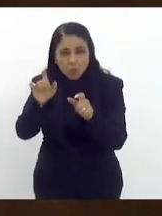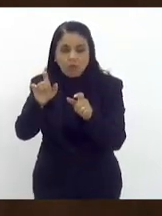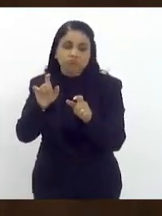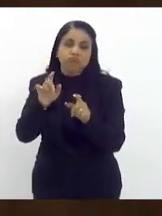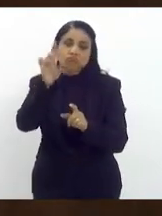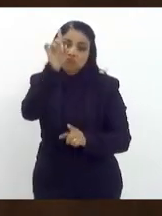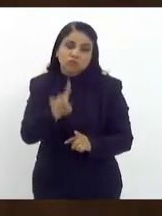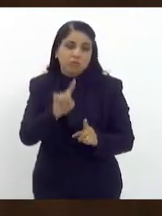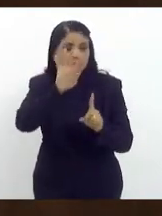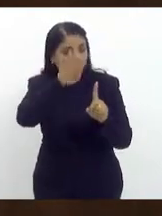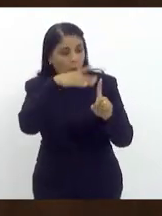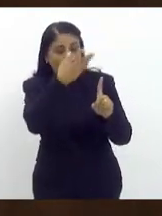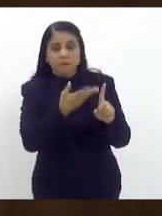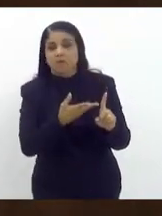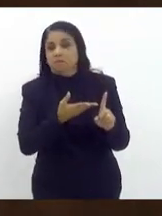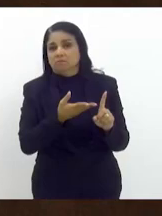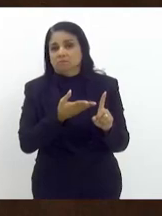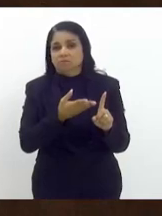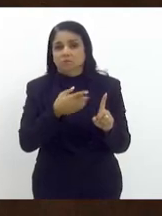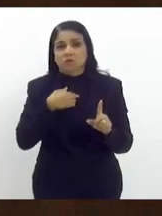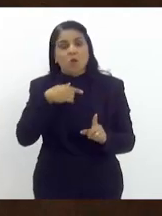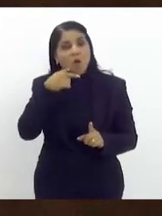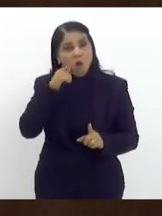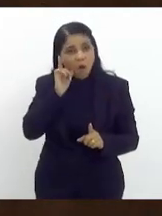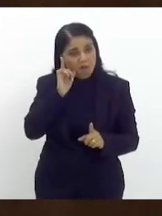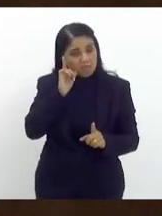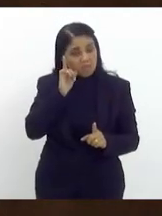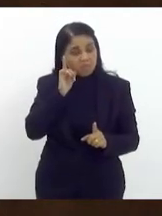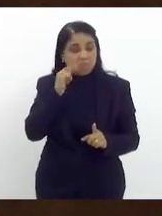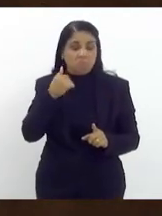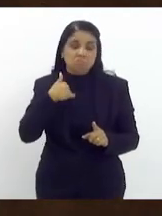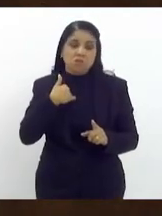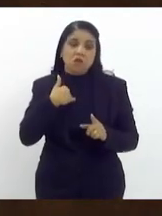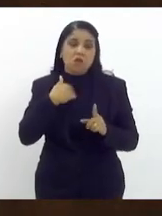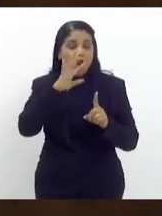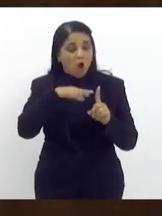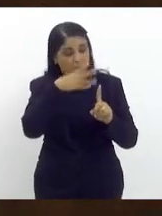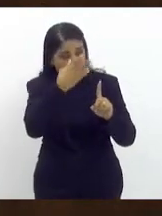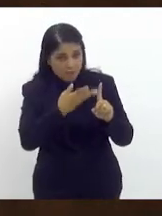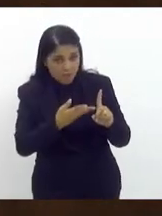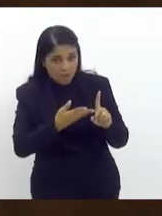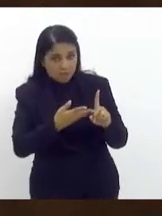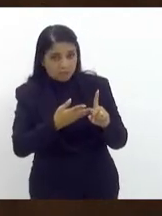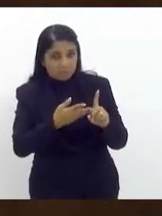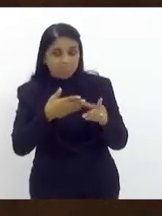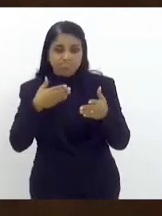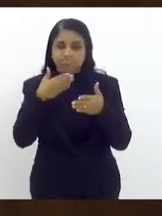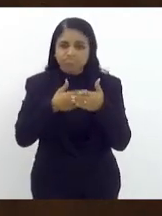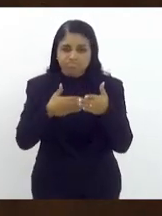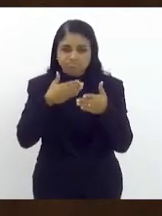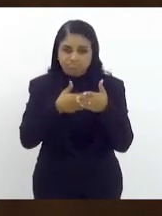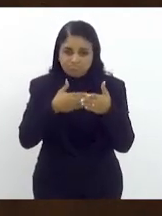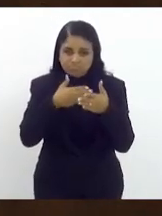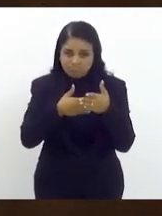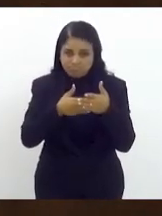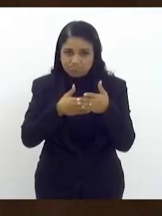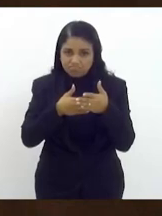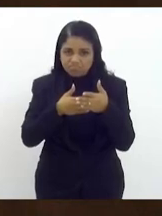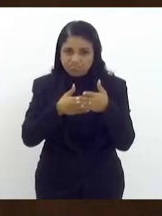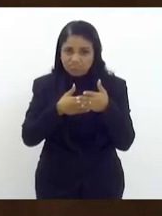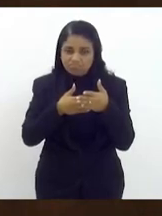ou seja o fato da minha homenagem ontem ter sido do meu modo de ver obstruída de forma